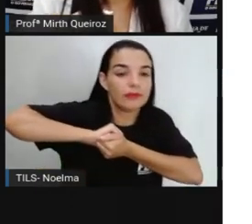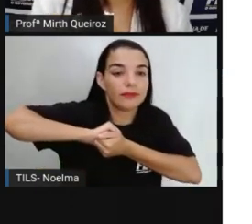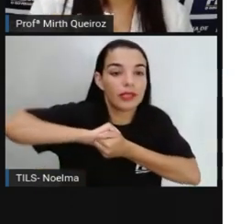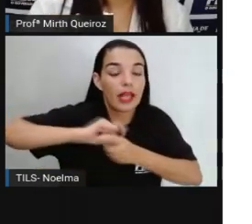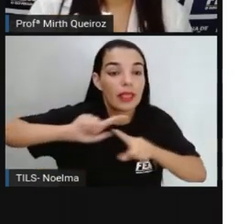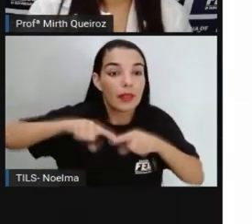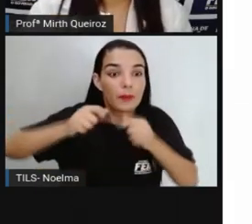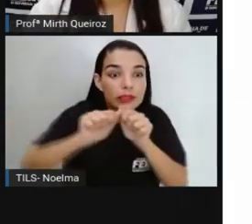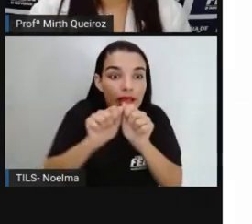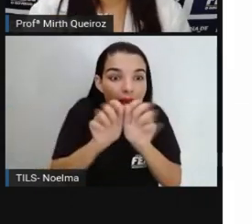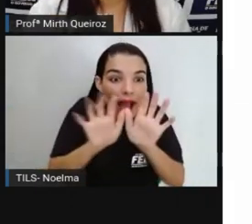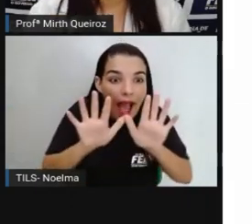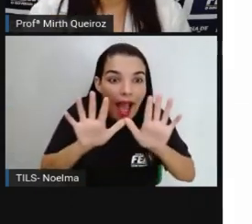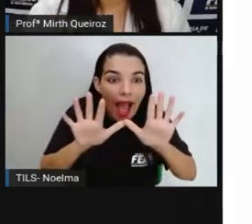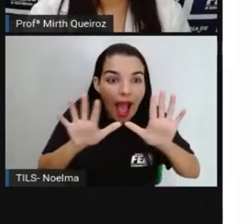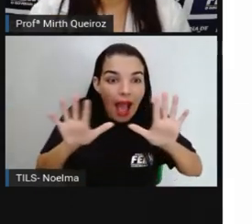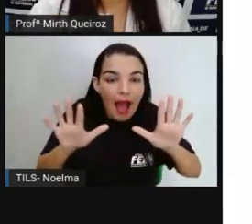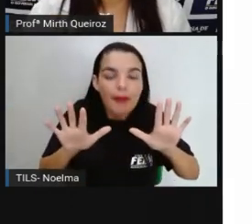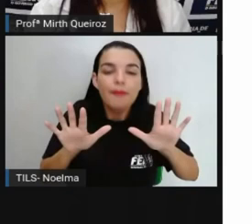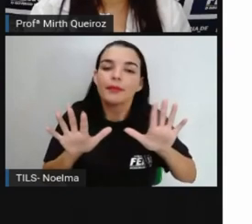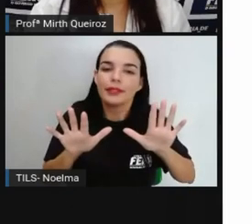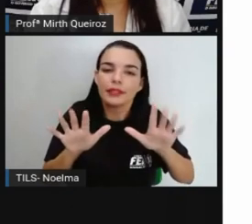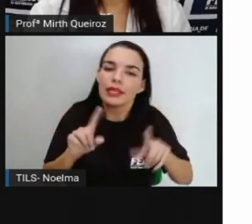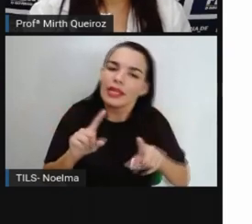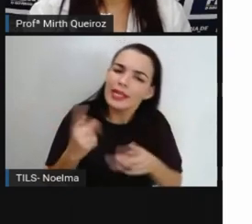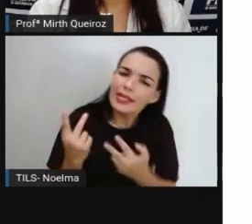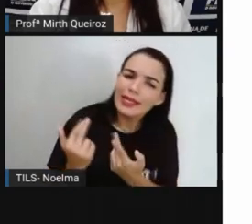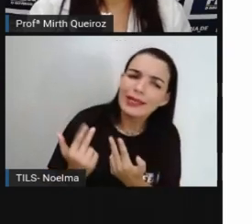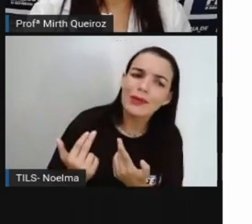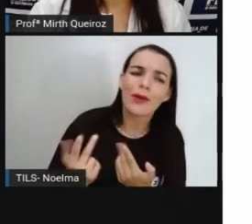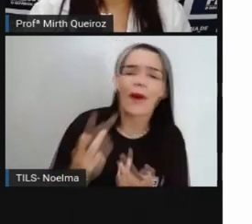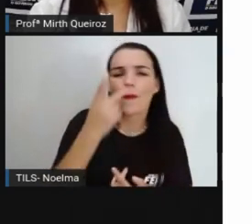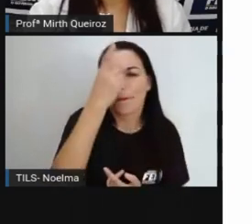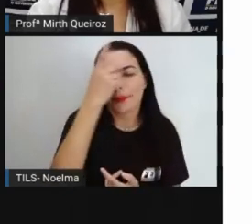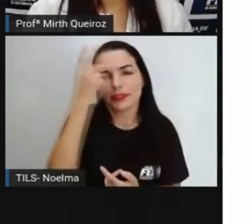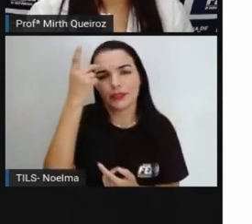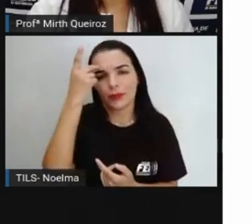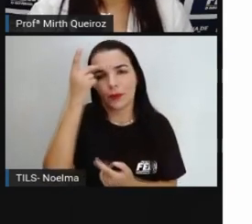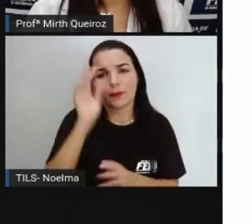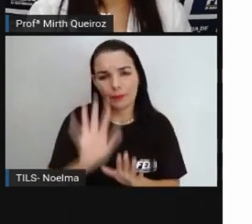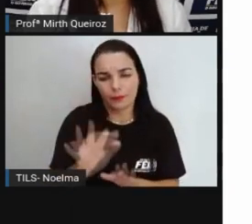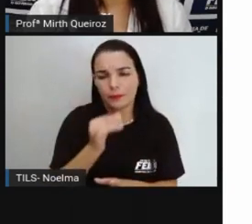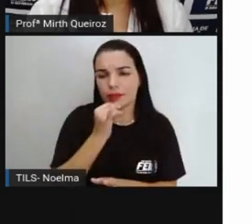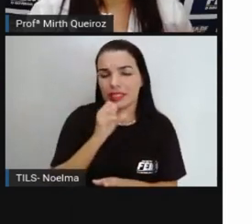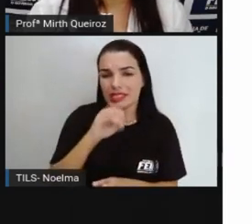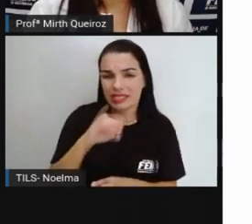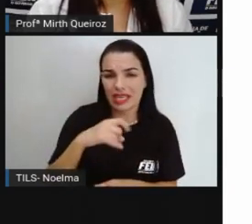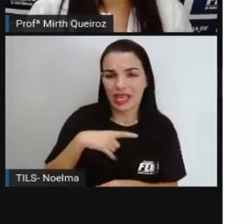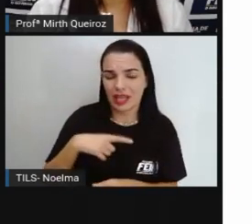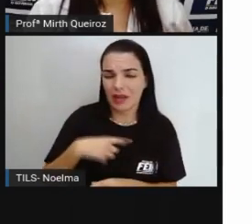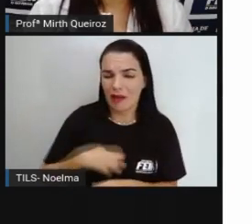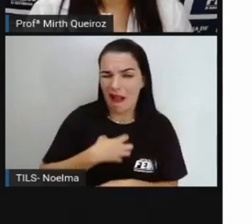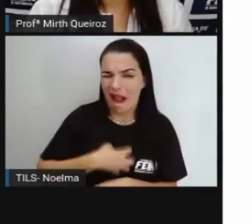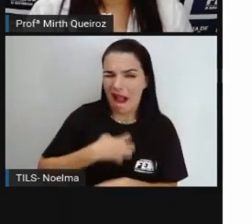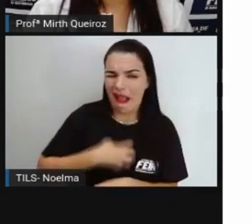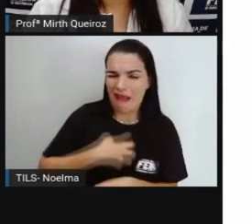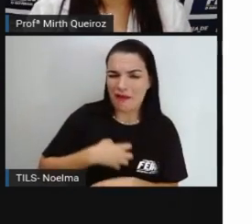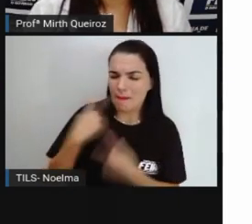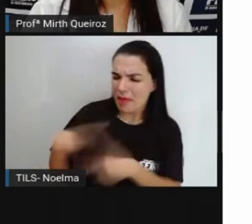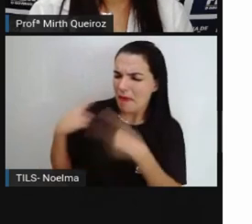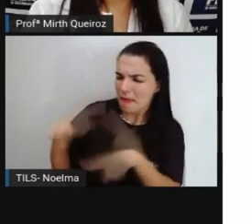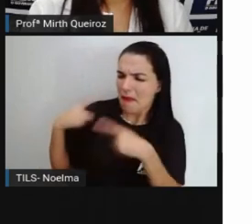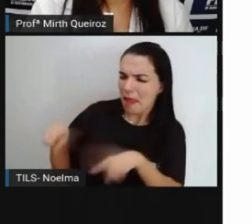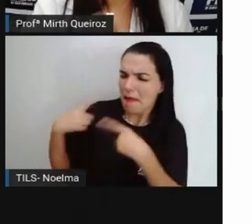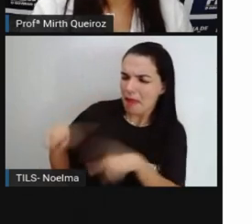E é assim também Com as pessoas Quando a gente Fere as pessoas A gente no momento de cura A gente começa a falar Coisas que a gente Não deveria